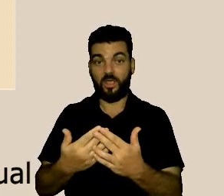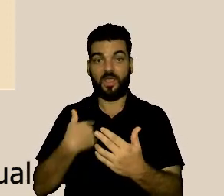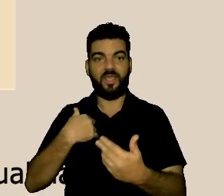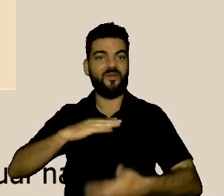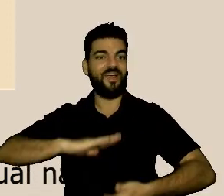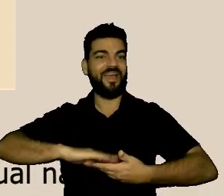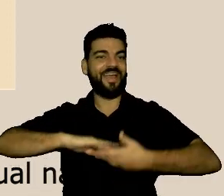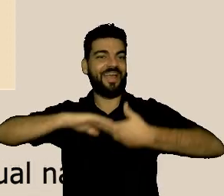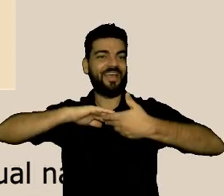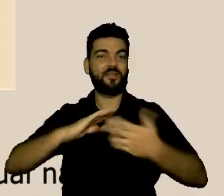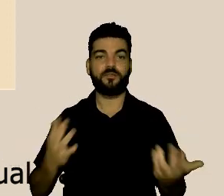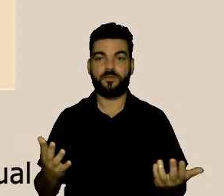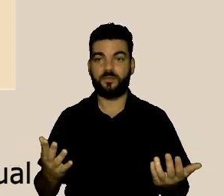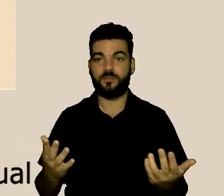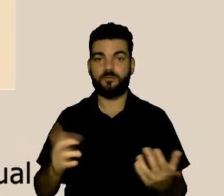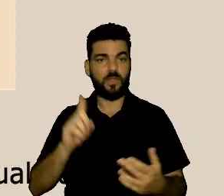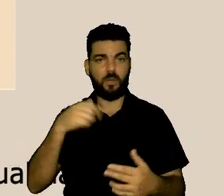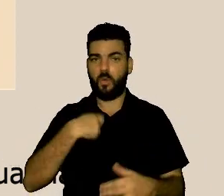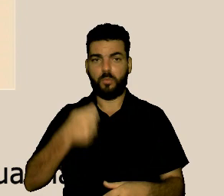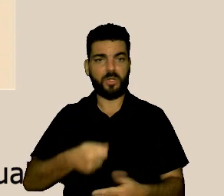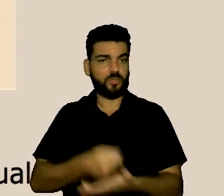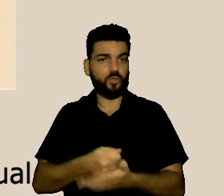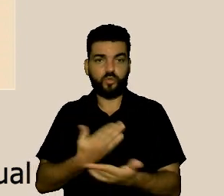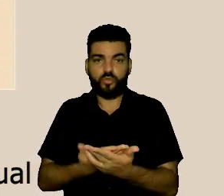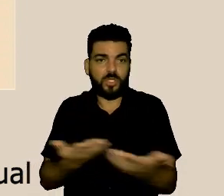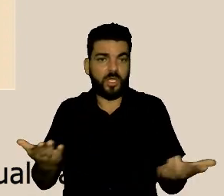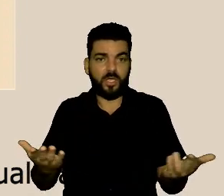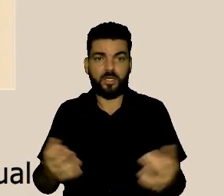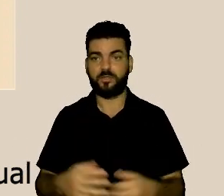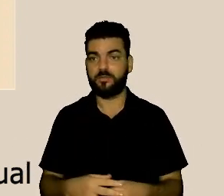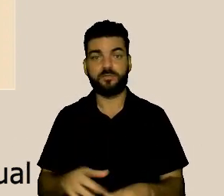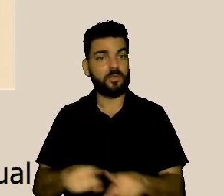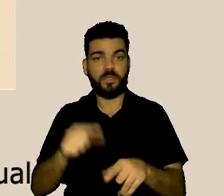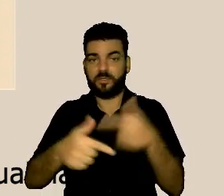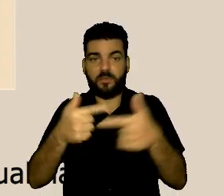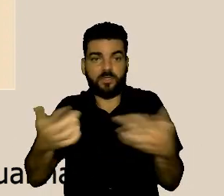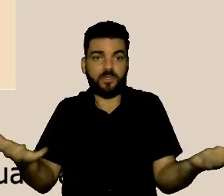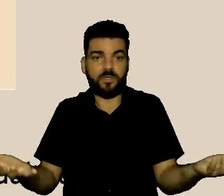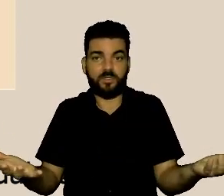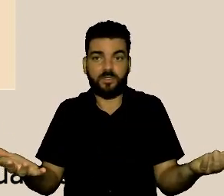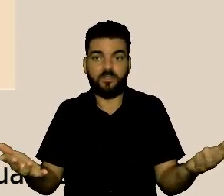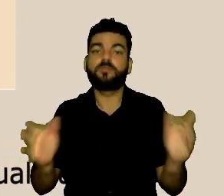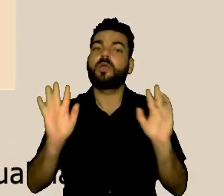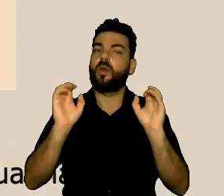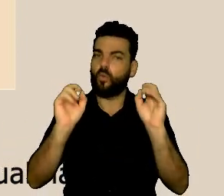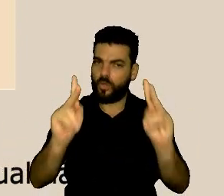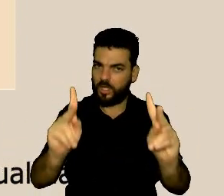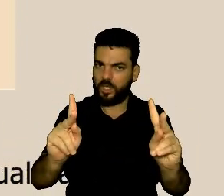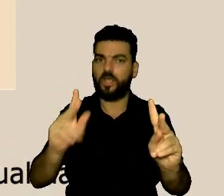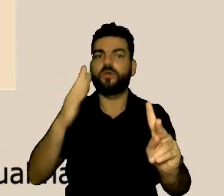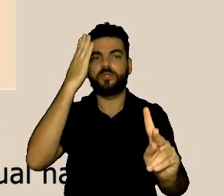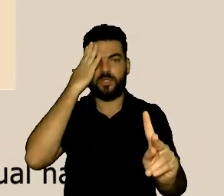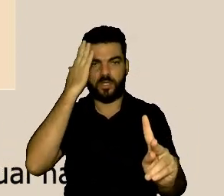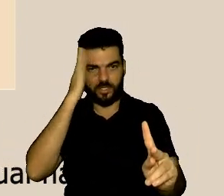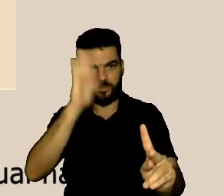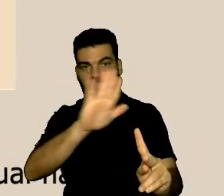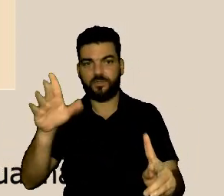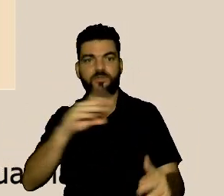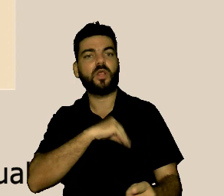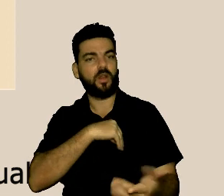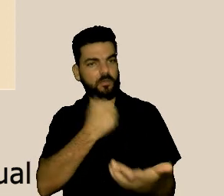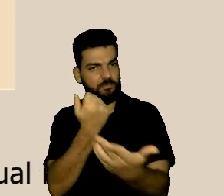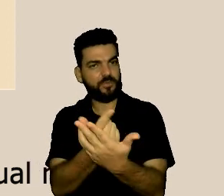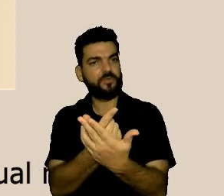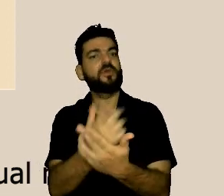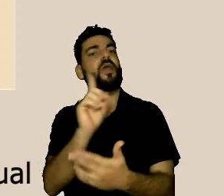problemas porque era minha obrigação estudar assim como é minha obrigação trabalhar sim a gente está aqui e a gente é pago pelo trabalho que